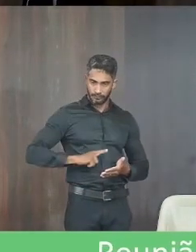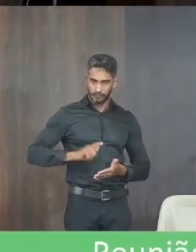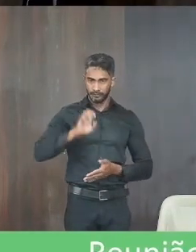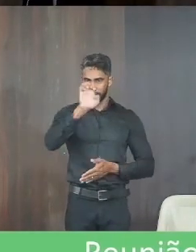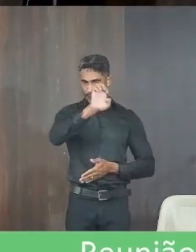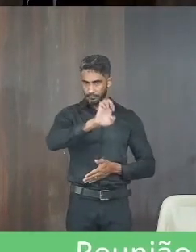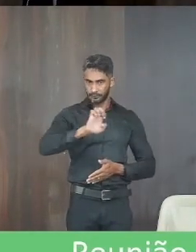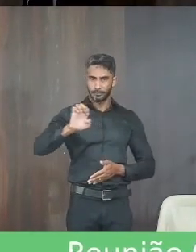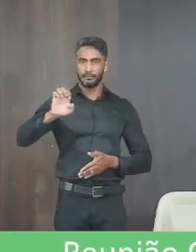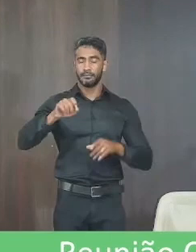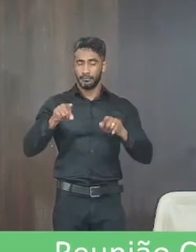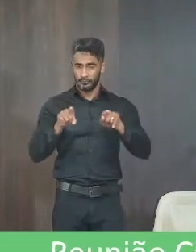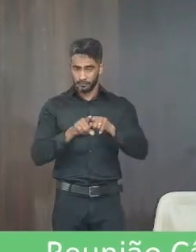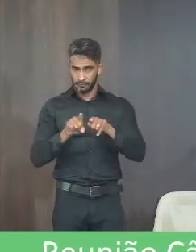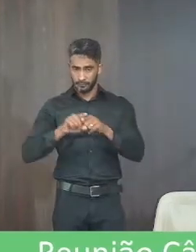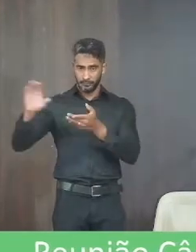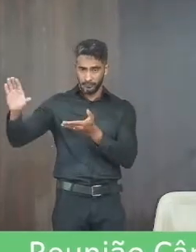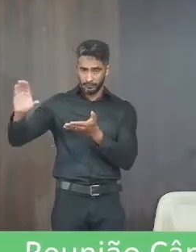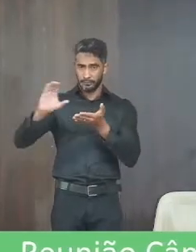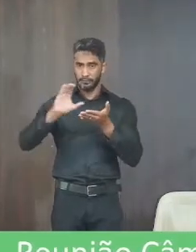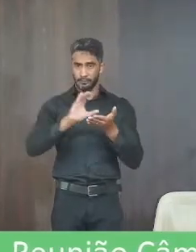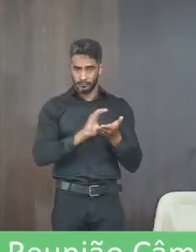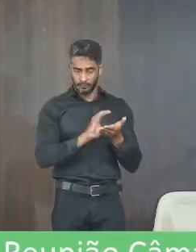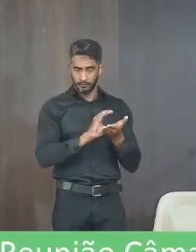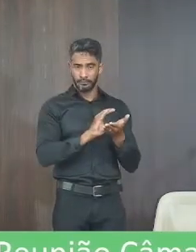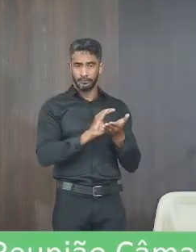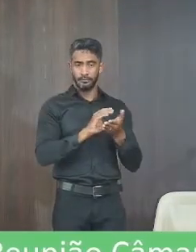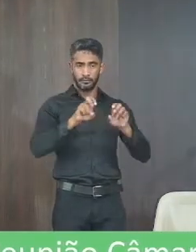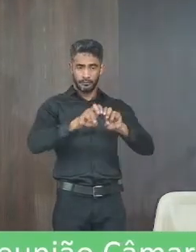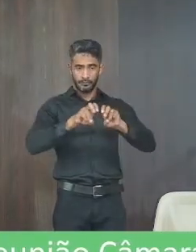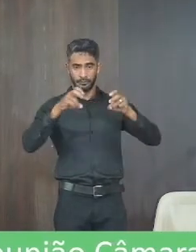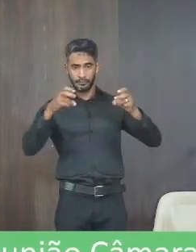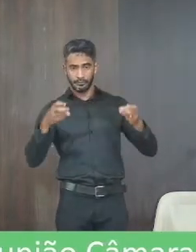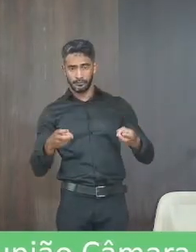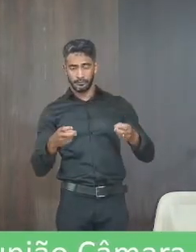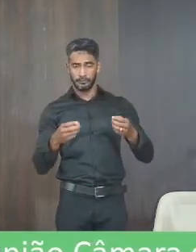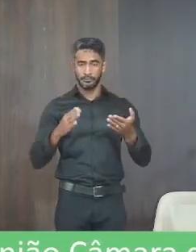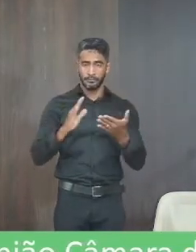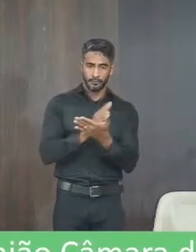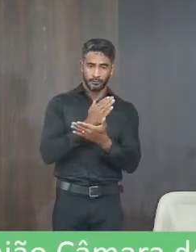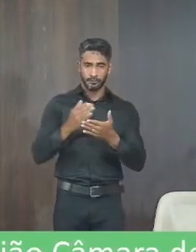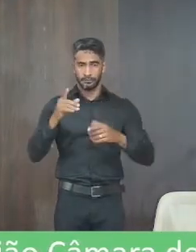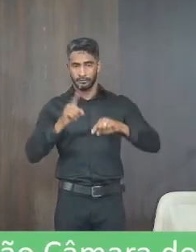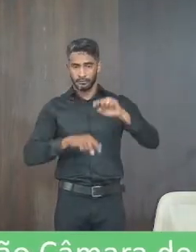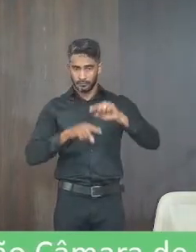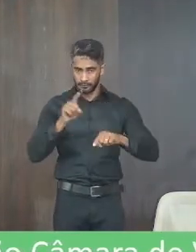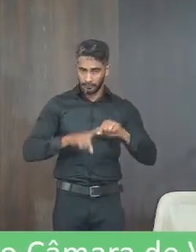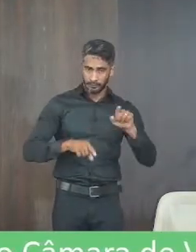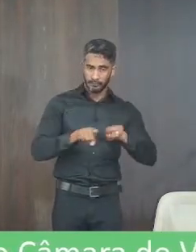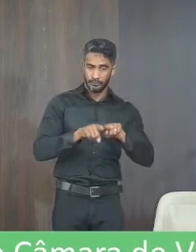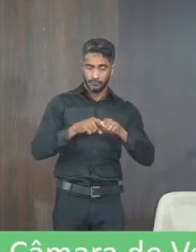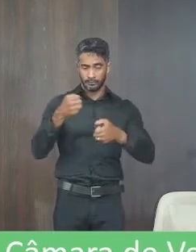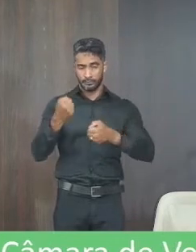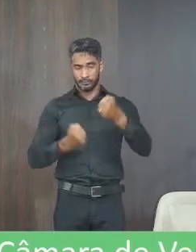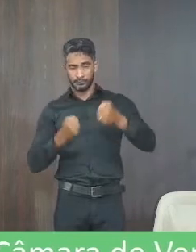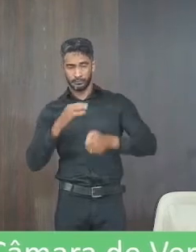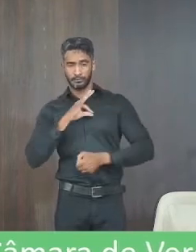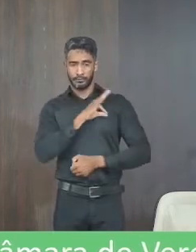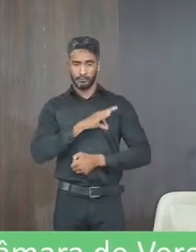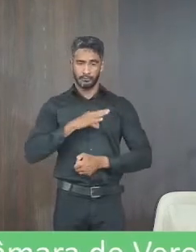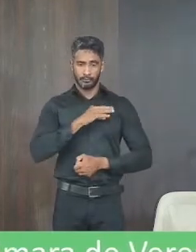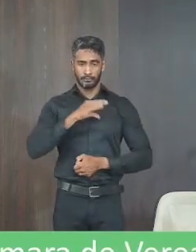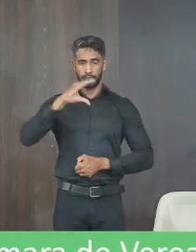através também de emendas de bancadas alguns equipamentos e viaturas para a polícia civil na